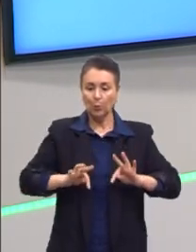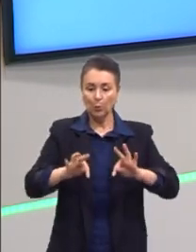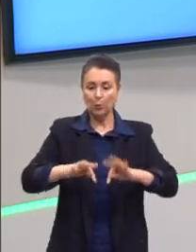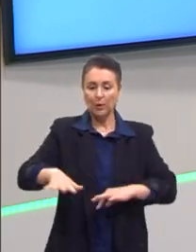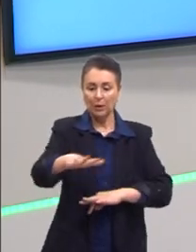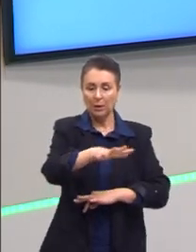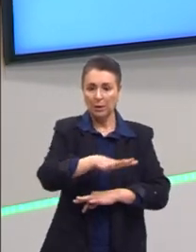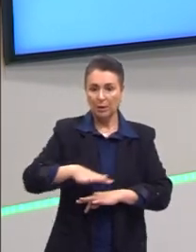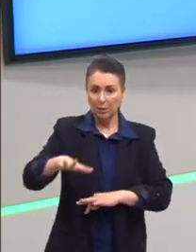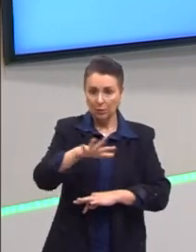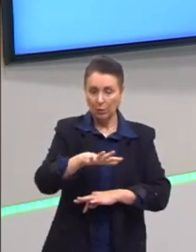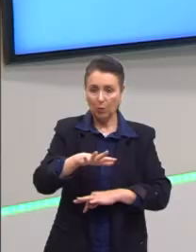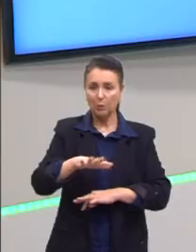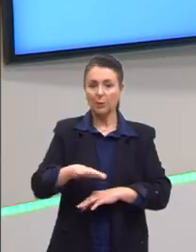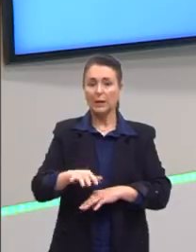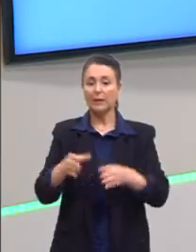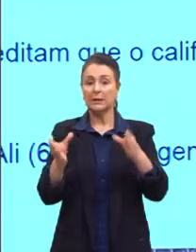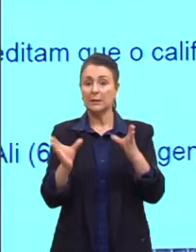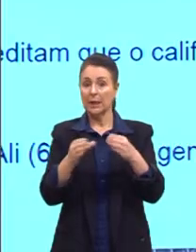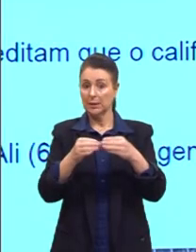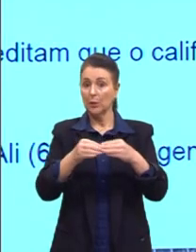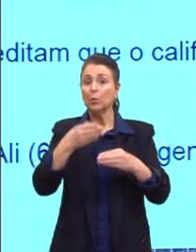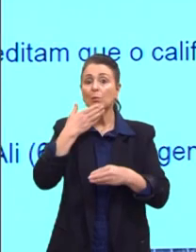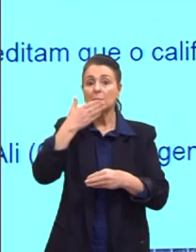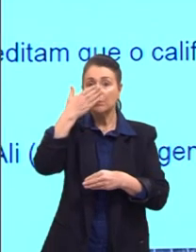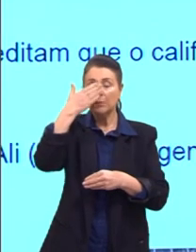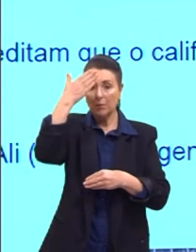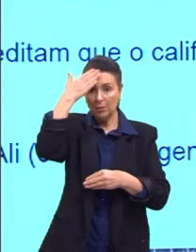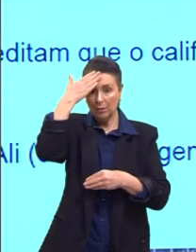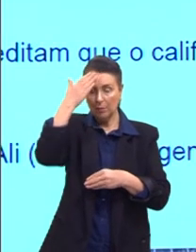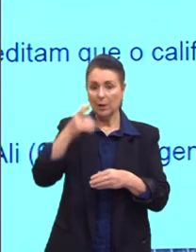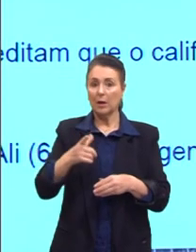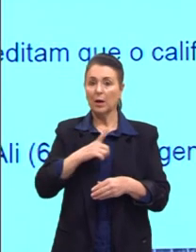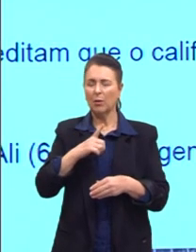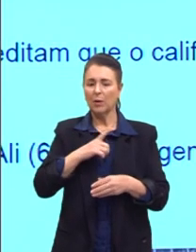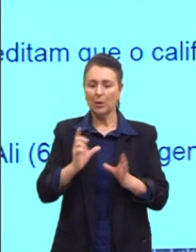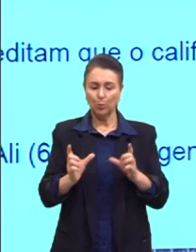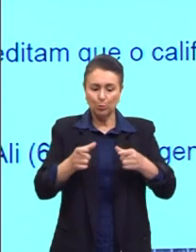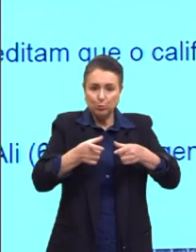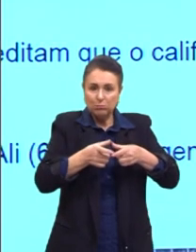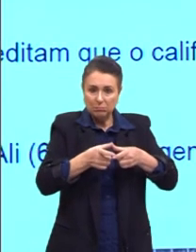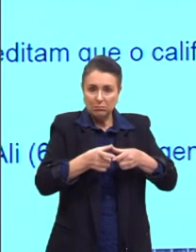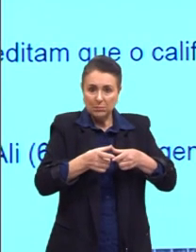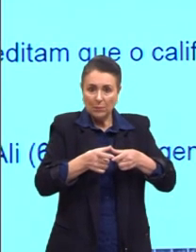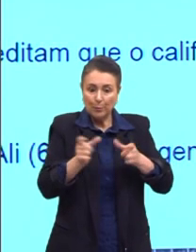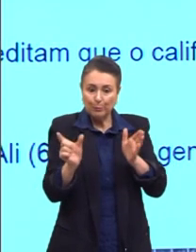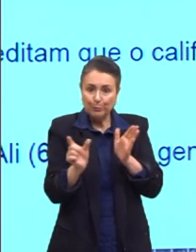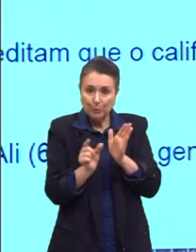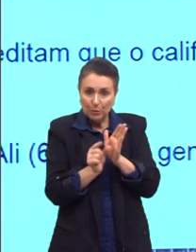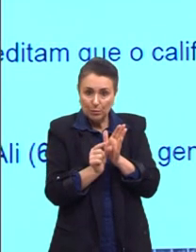do Estado Islâmico. E agora ele está retido a um pequeno local, já